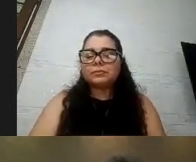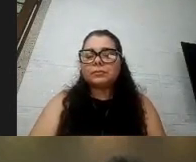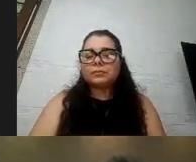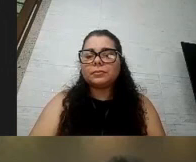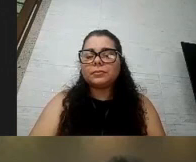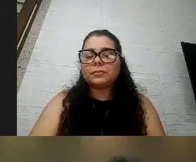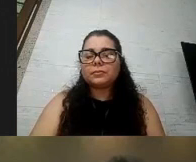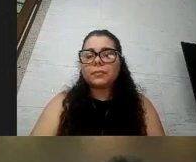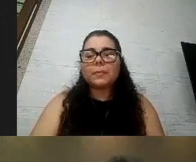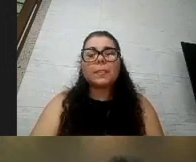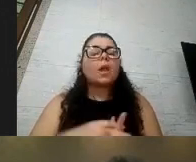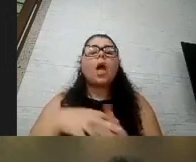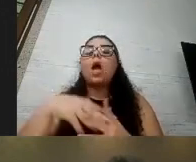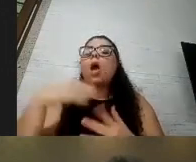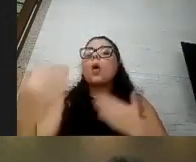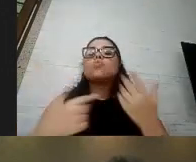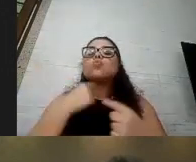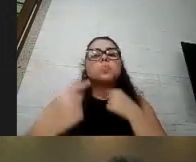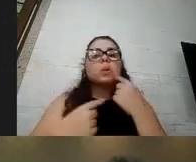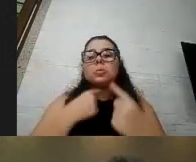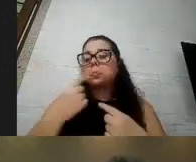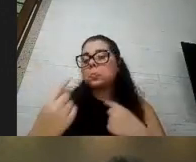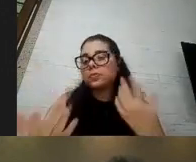alguém tem mais alguma questão